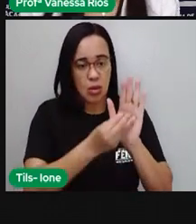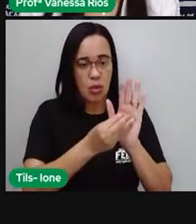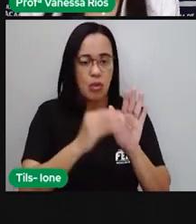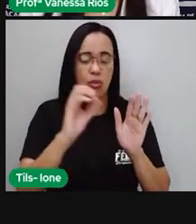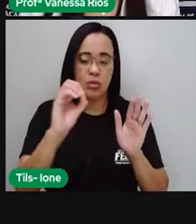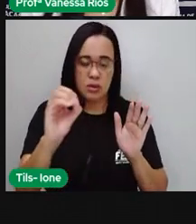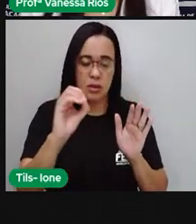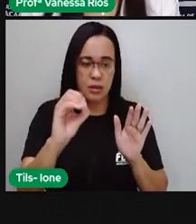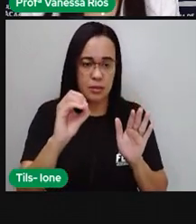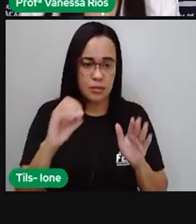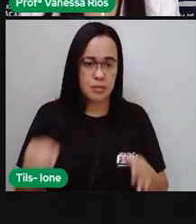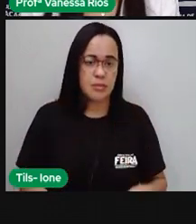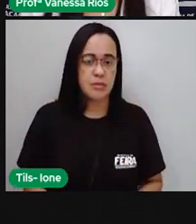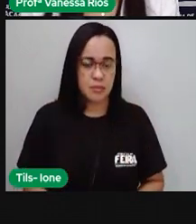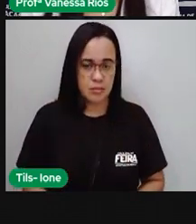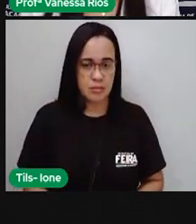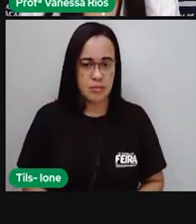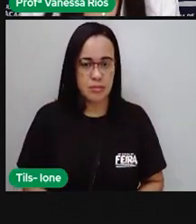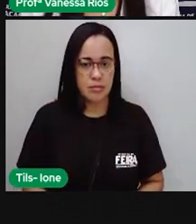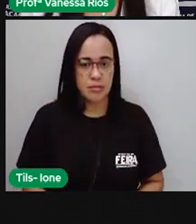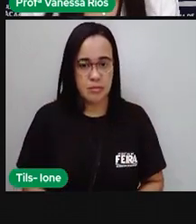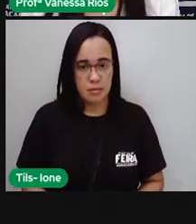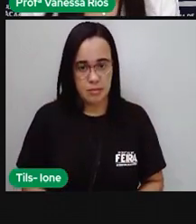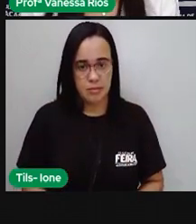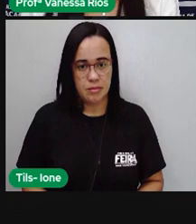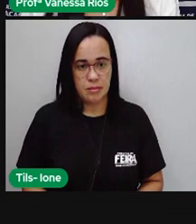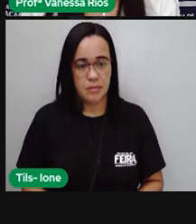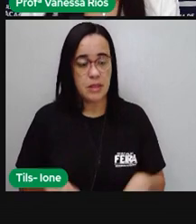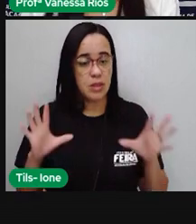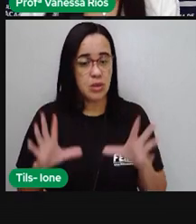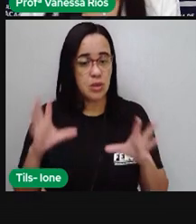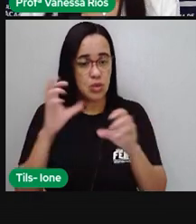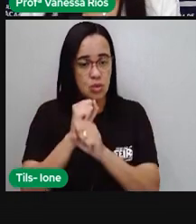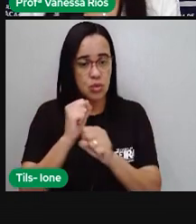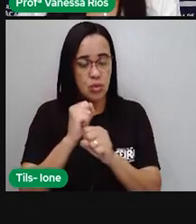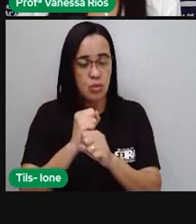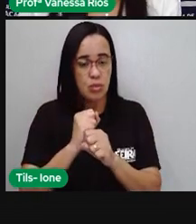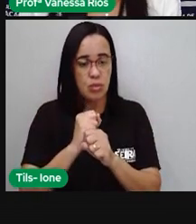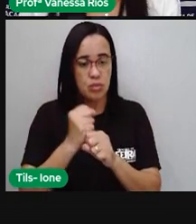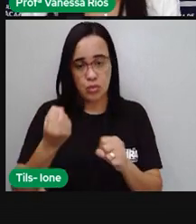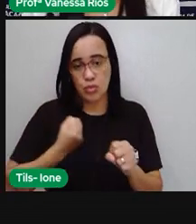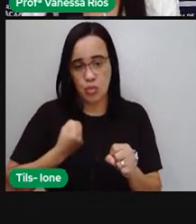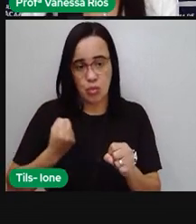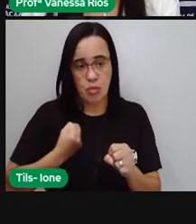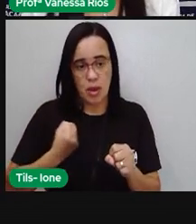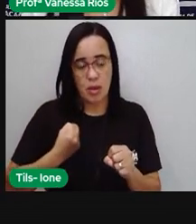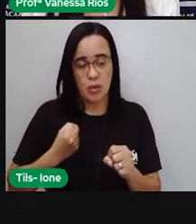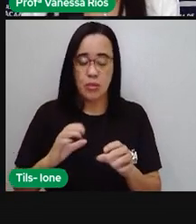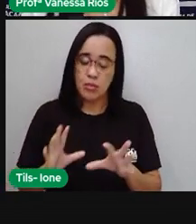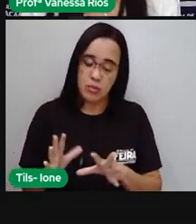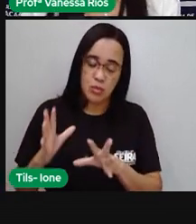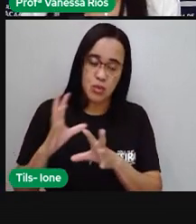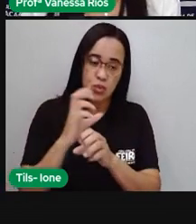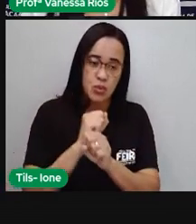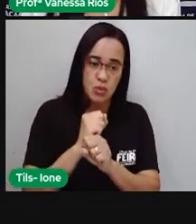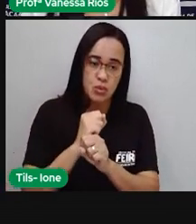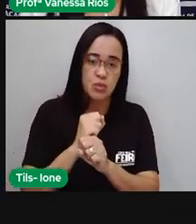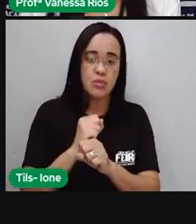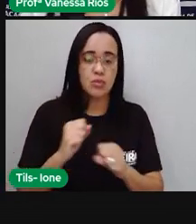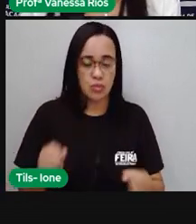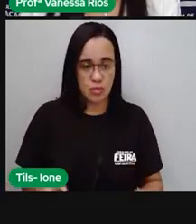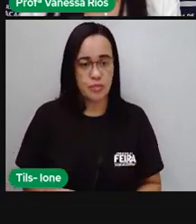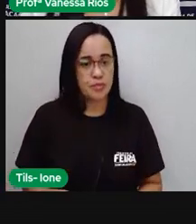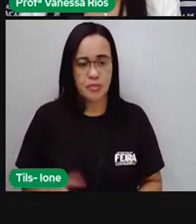mais 18,1 mais 6,2 e a gente faz a soma normal, tá certo? 3